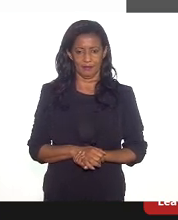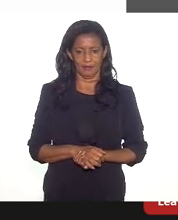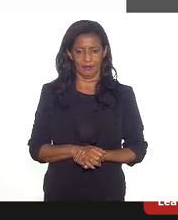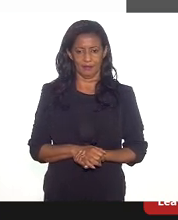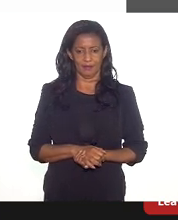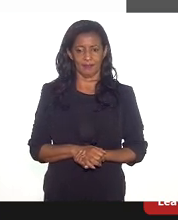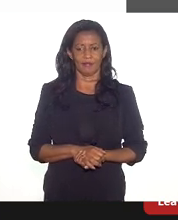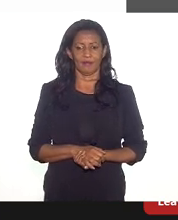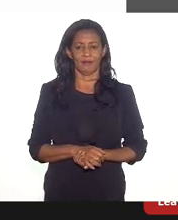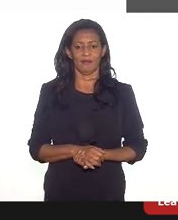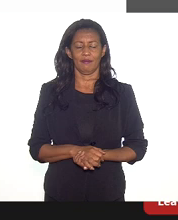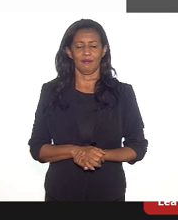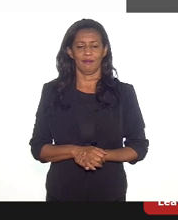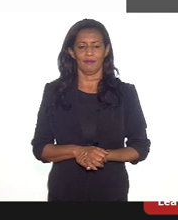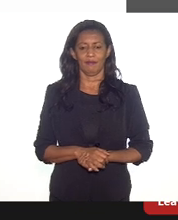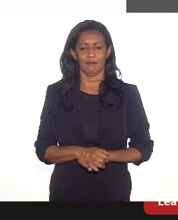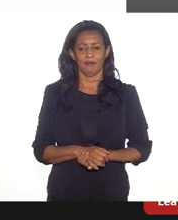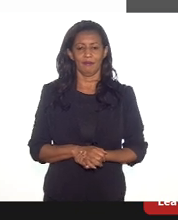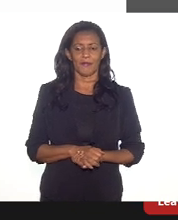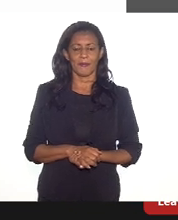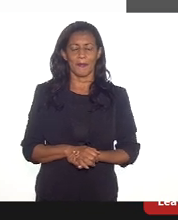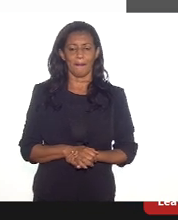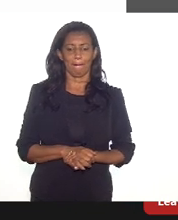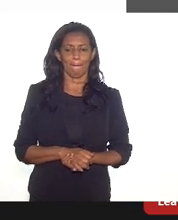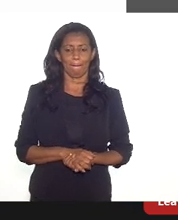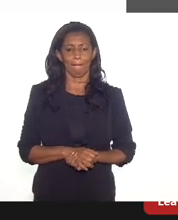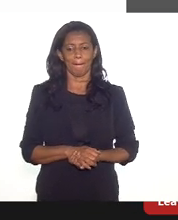Deixa eu ver aqui se eu consigo ver os participantes. Ok.